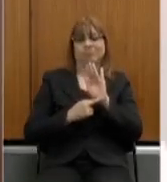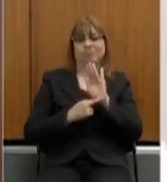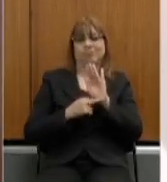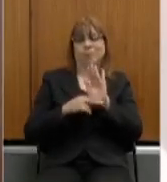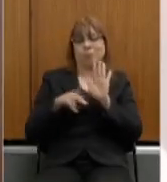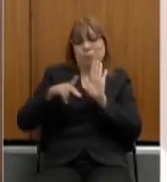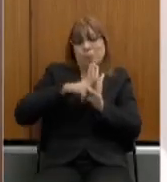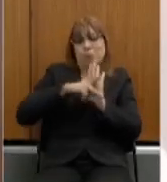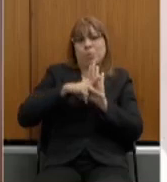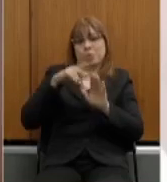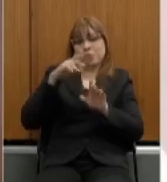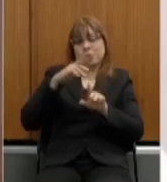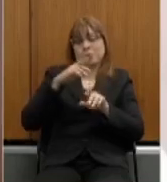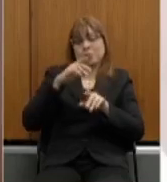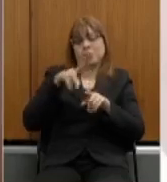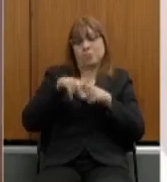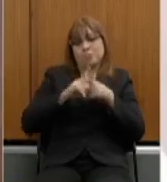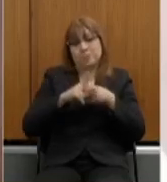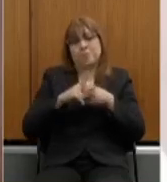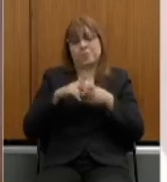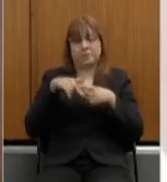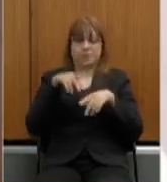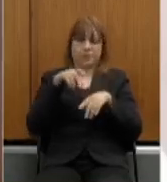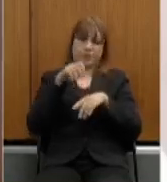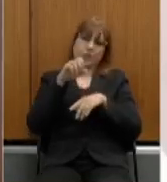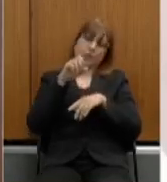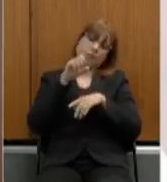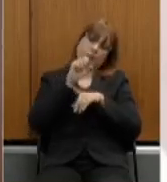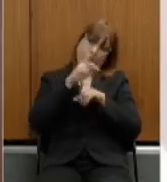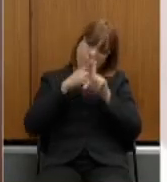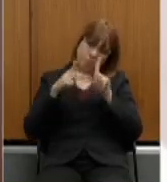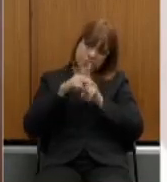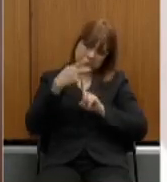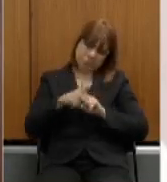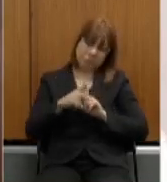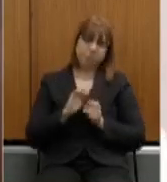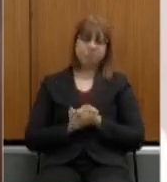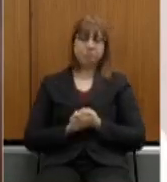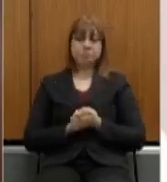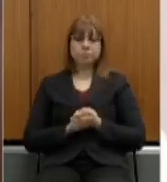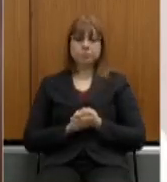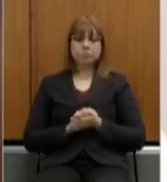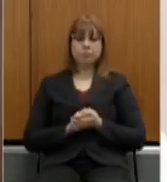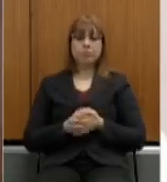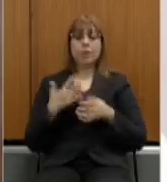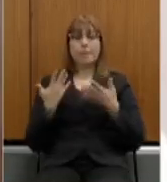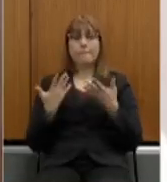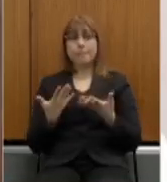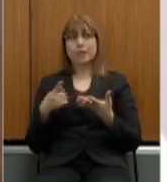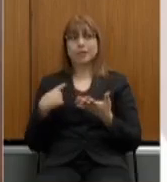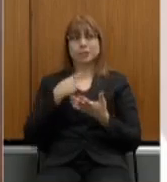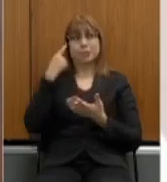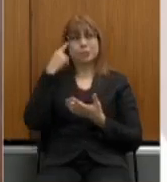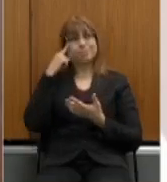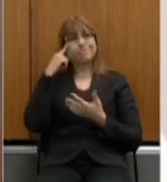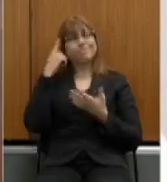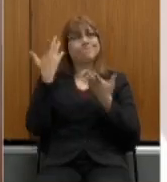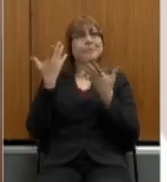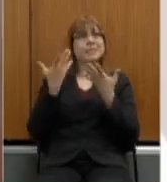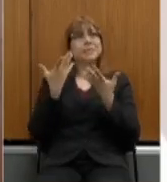bastante grande, inclusive, e é bem importante dizer, de não deixar mais rígido, não